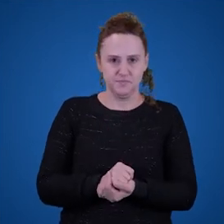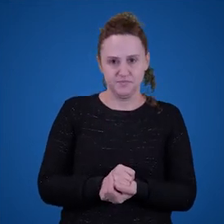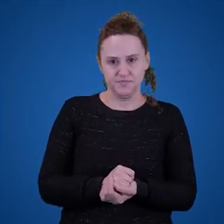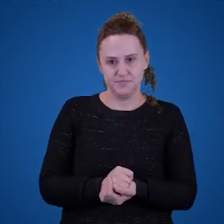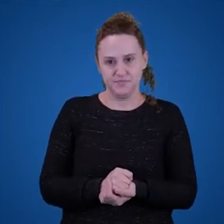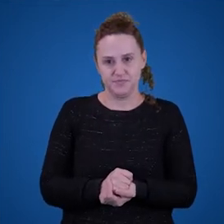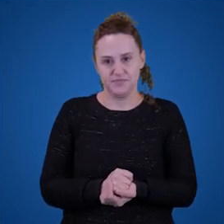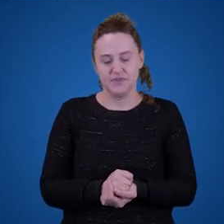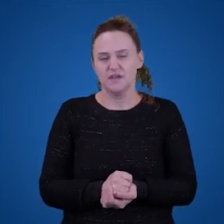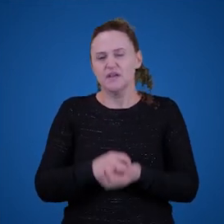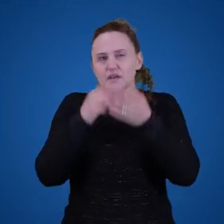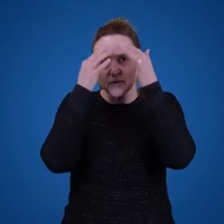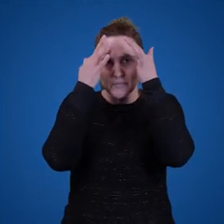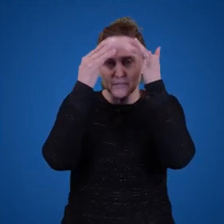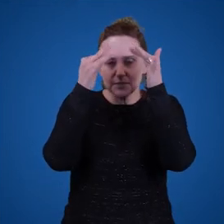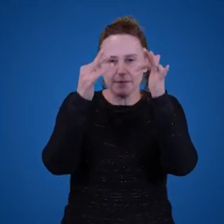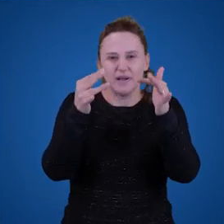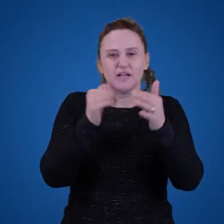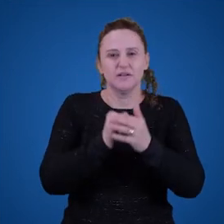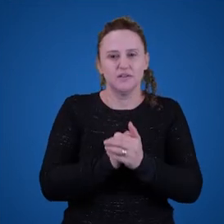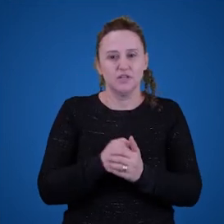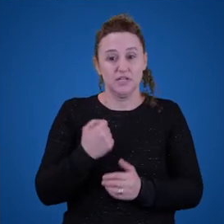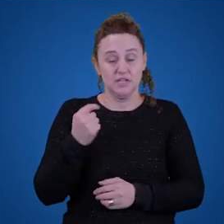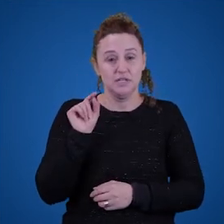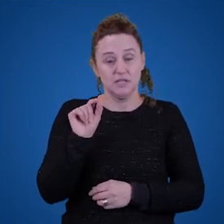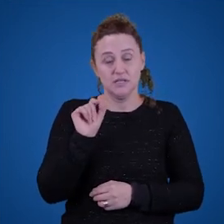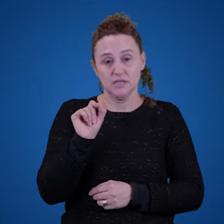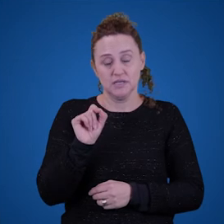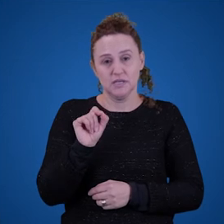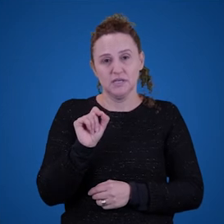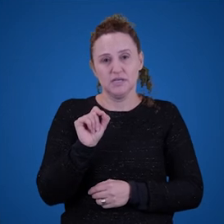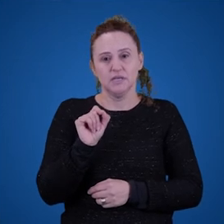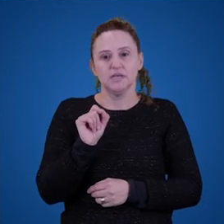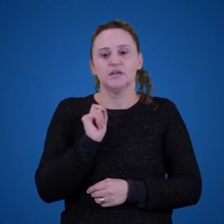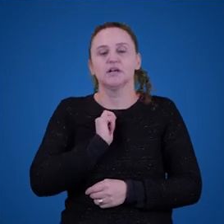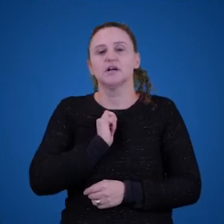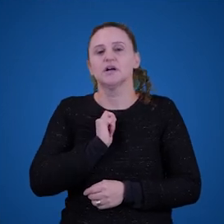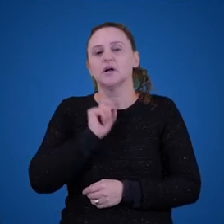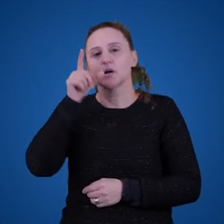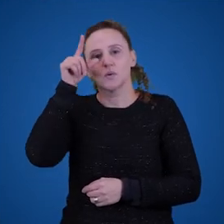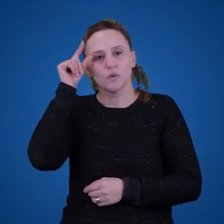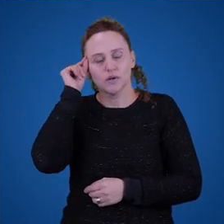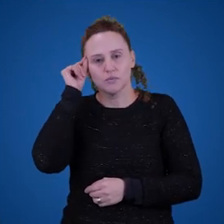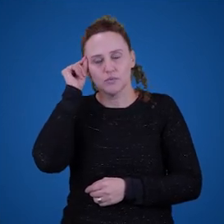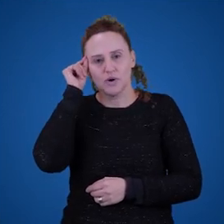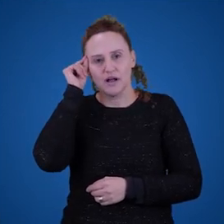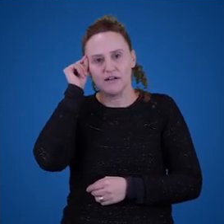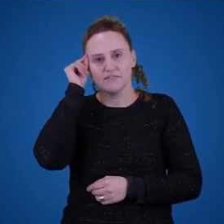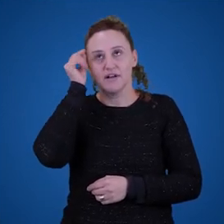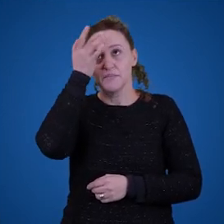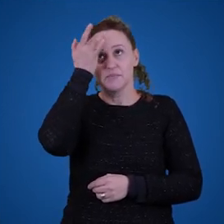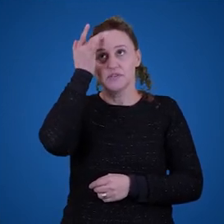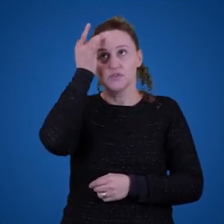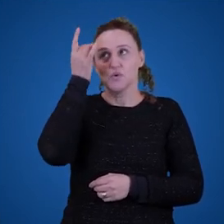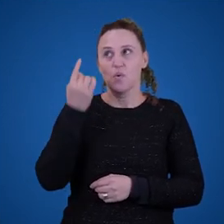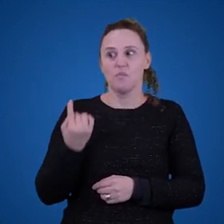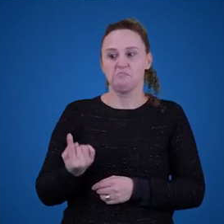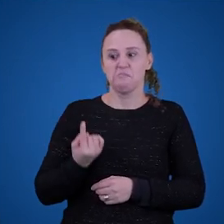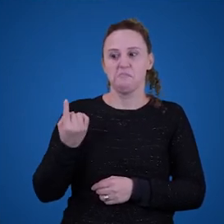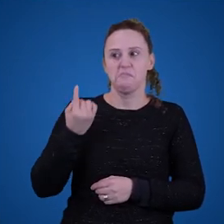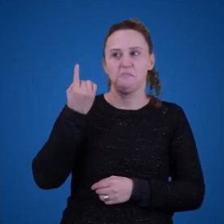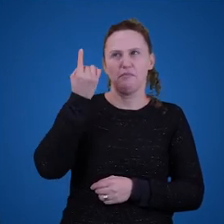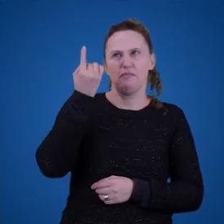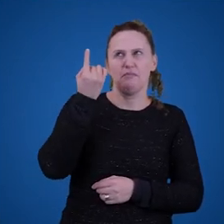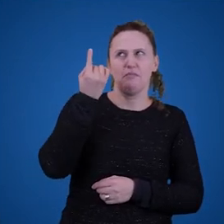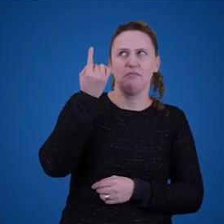Então, imaginem que, por outro lado, que alguém diga assim para vocês, Guarapuava é uma pessoa alta. Então, não